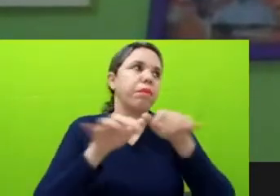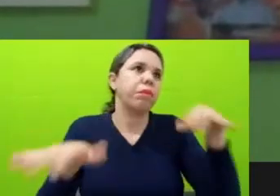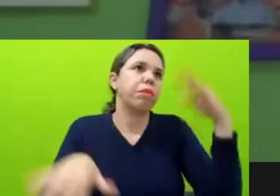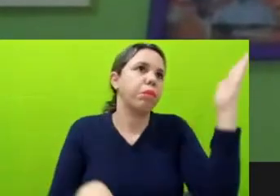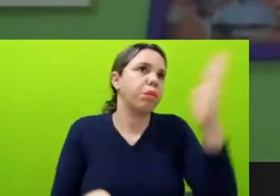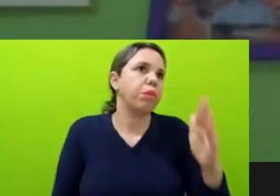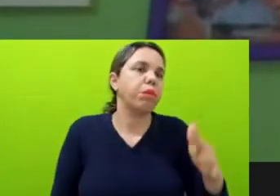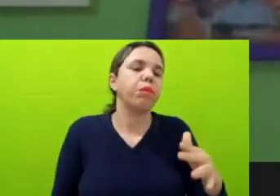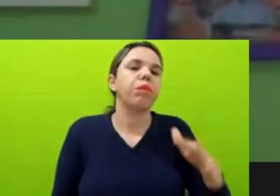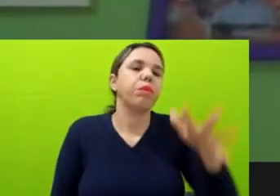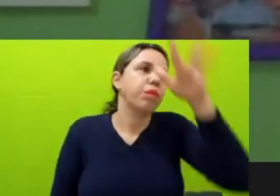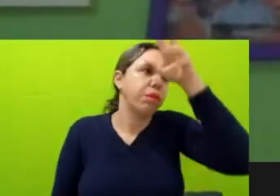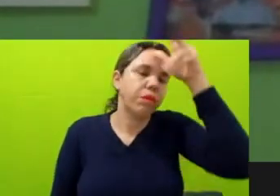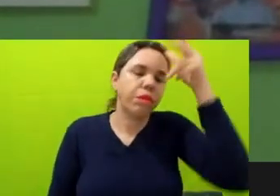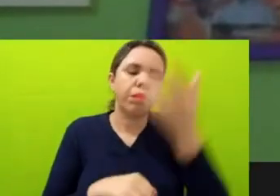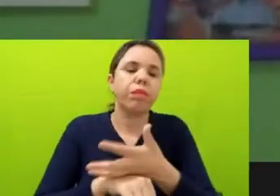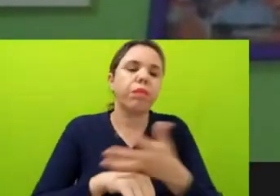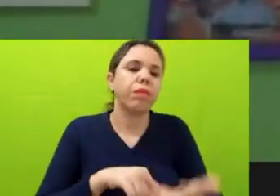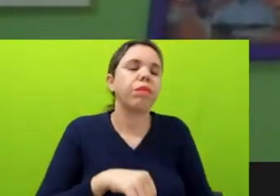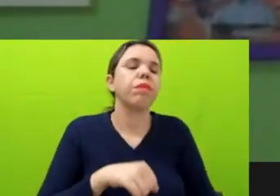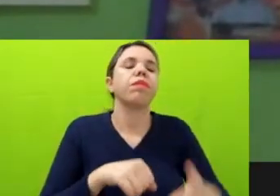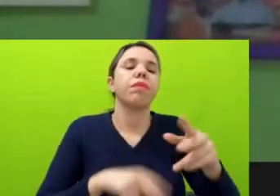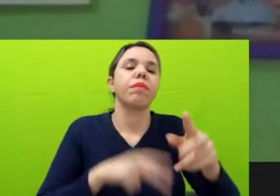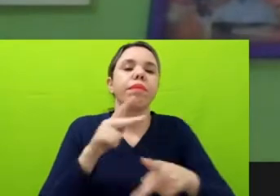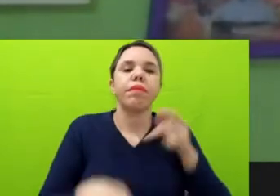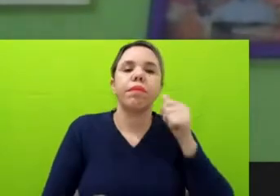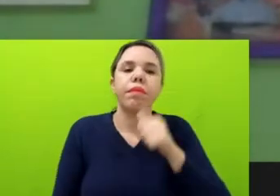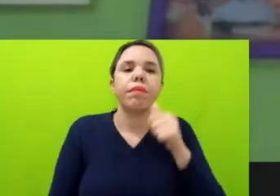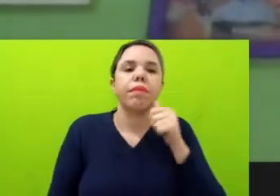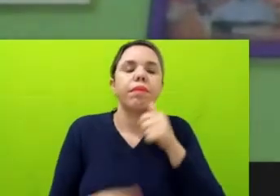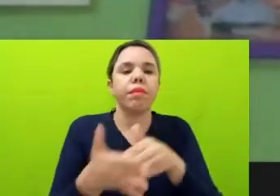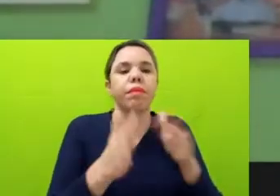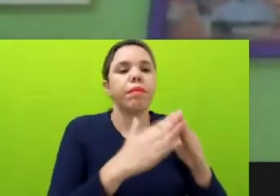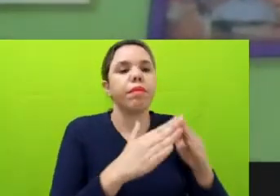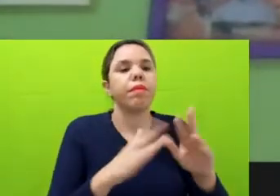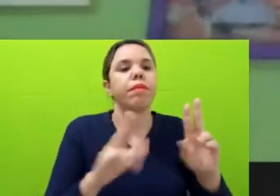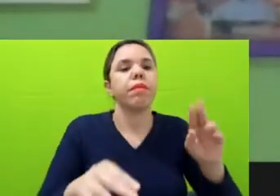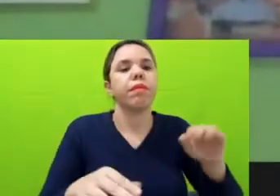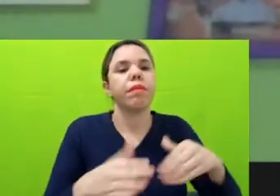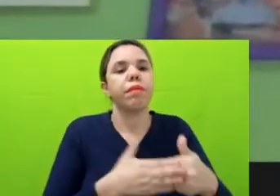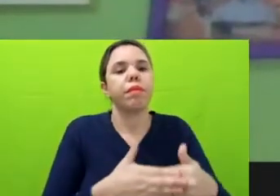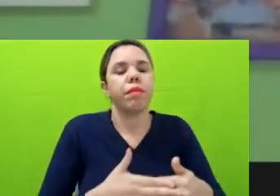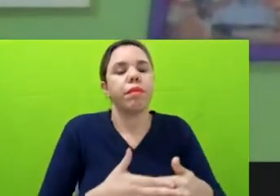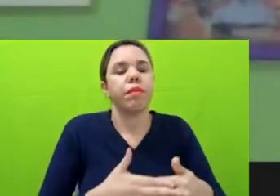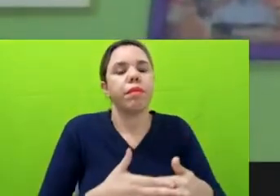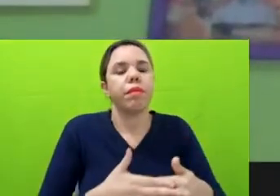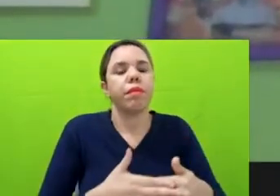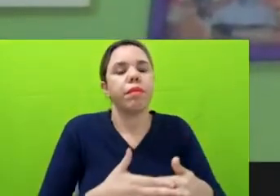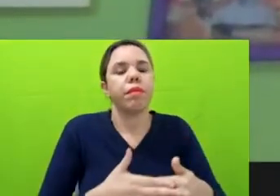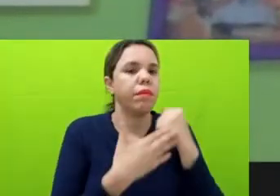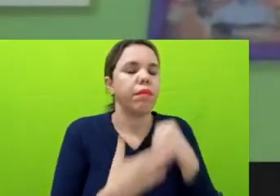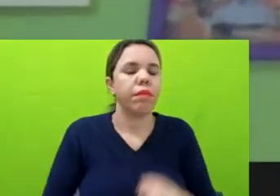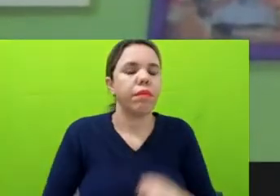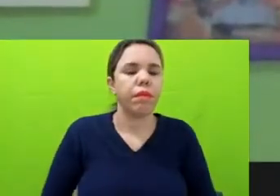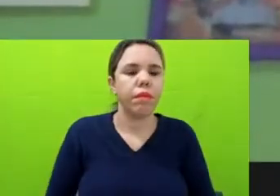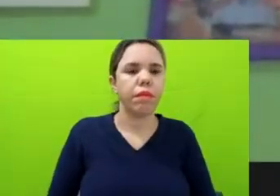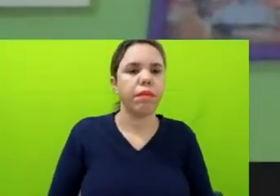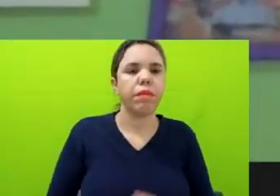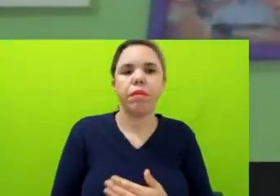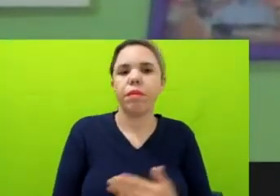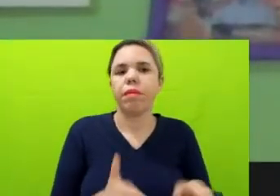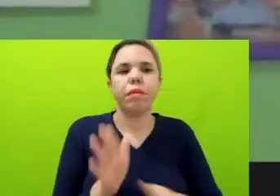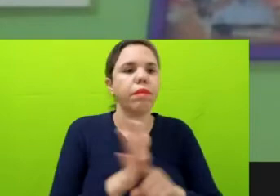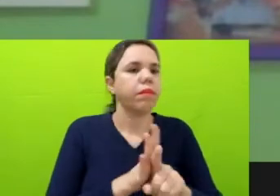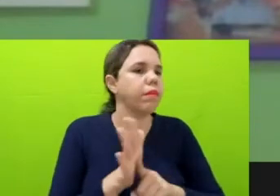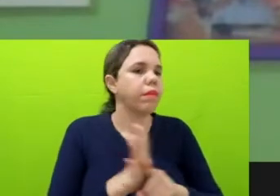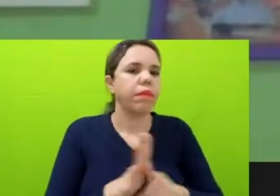mulheres ficaram retidas de casa sem poder ter ajuda. E a gente começou a levantar os dados pela Secretaria de Segurança Pública, né,